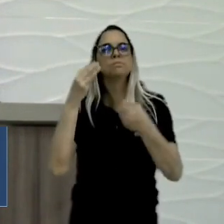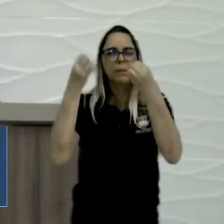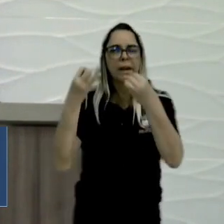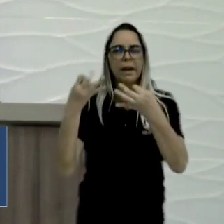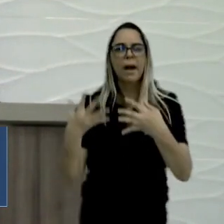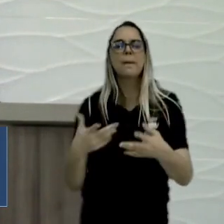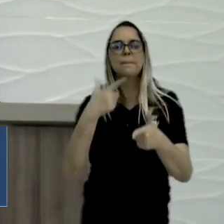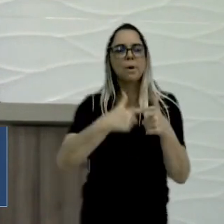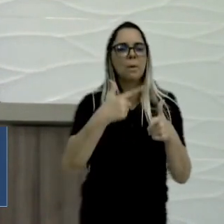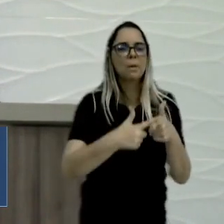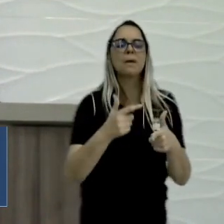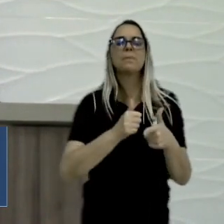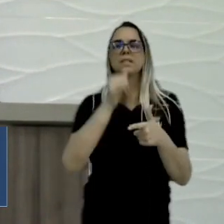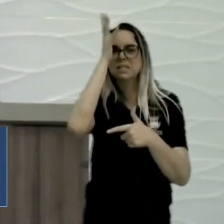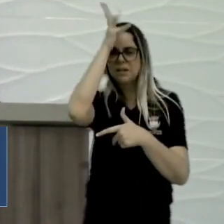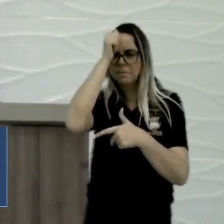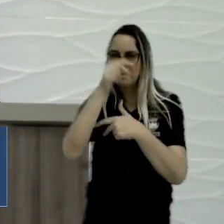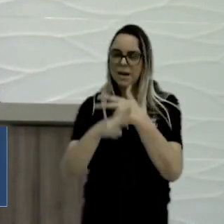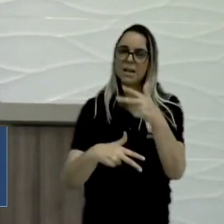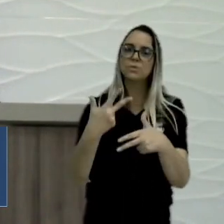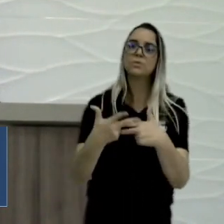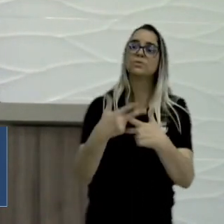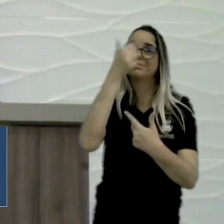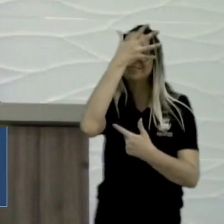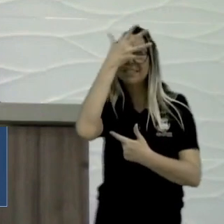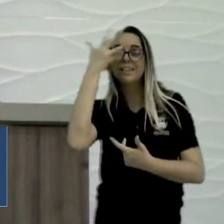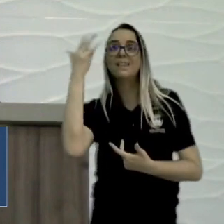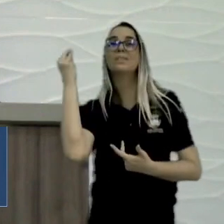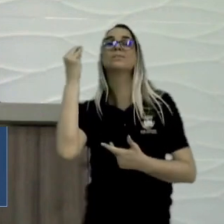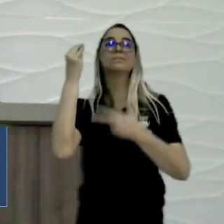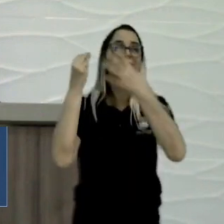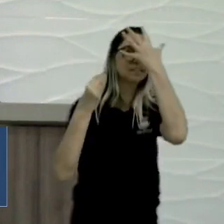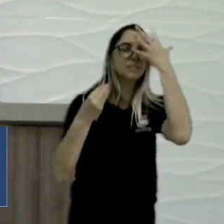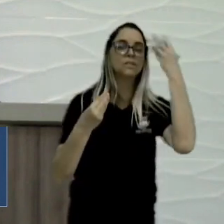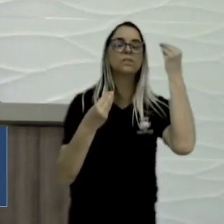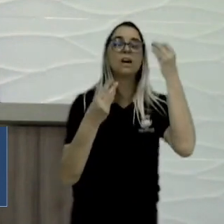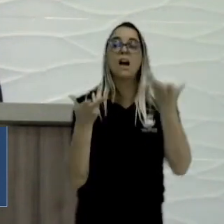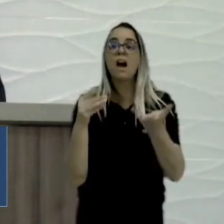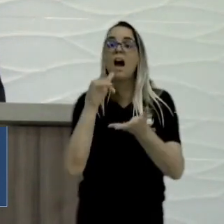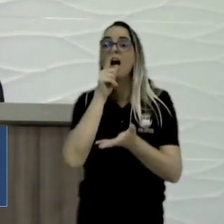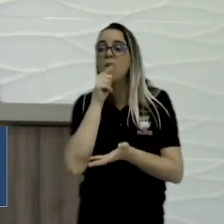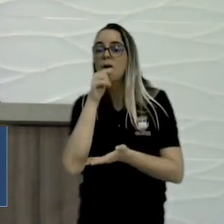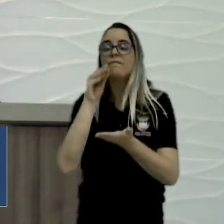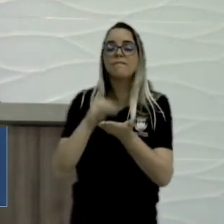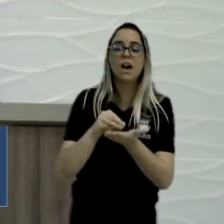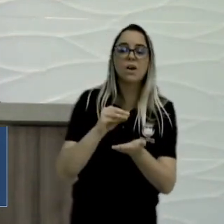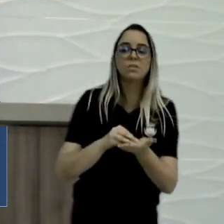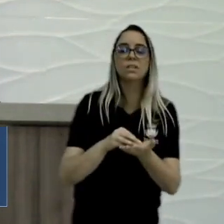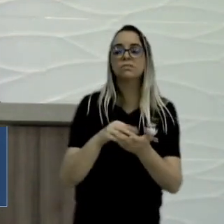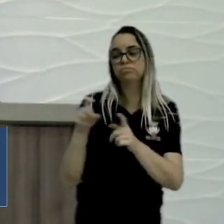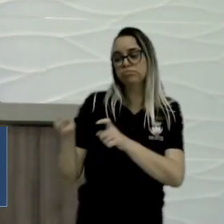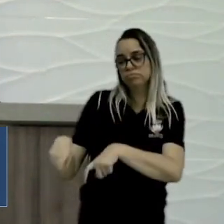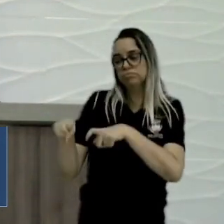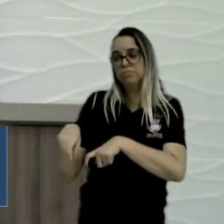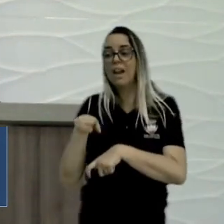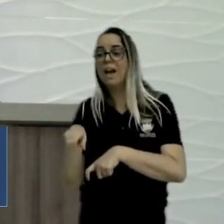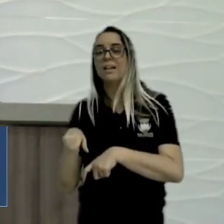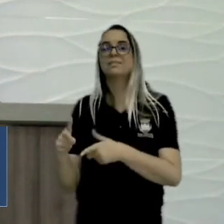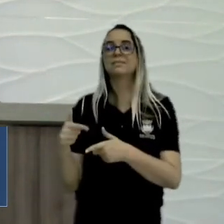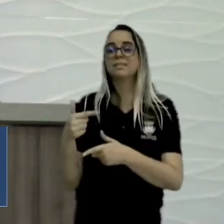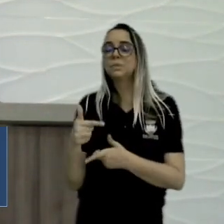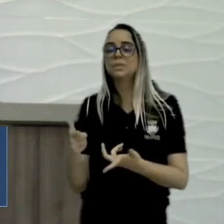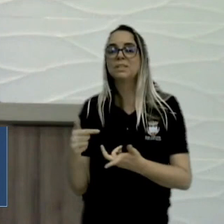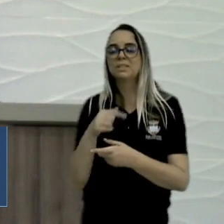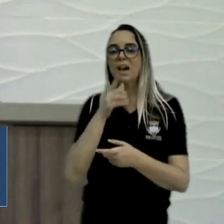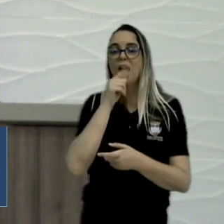São Bento, esquecendo de discutir a falta de água na zona rural, a má distribuição de